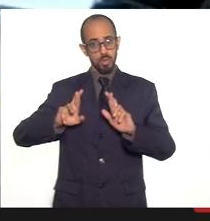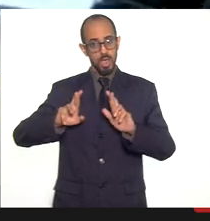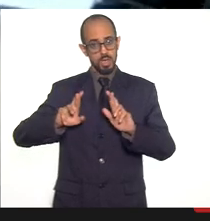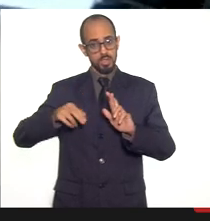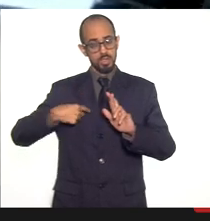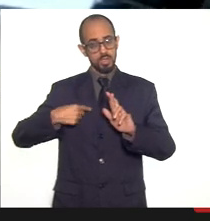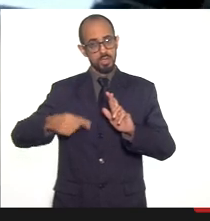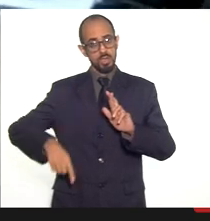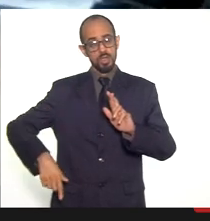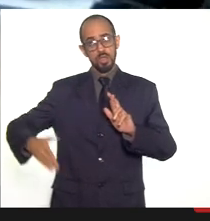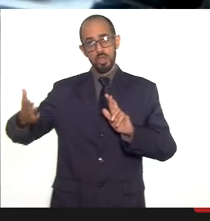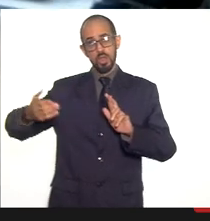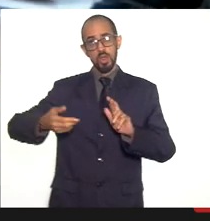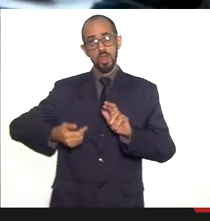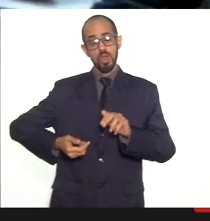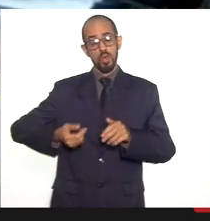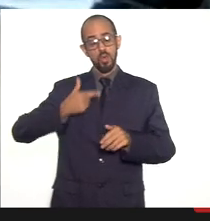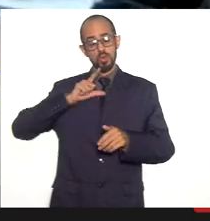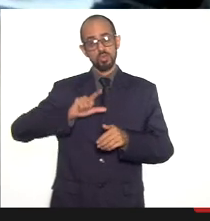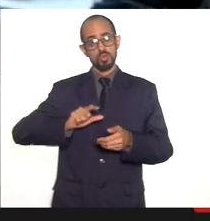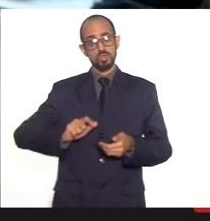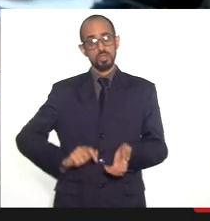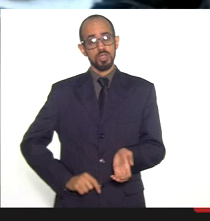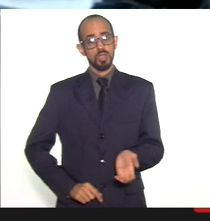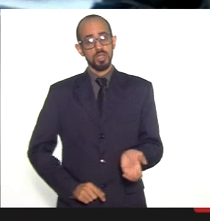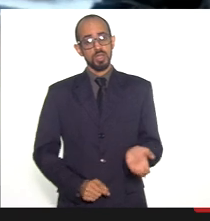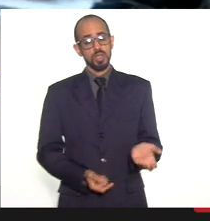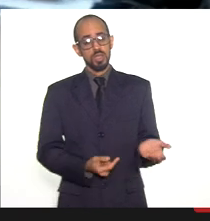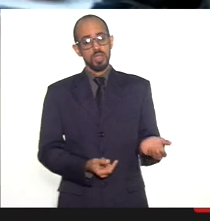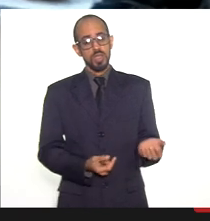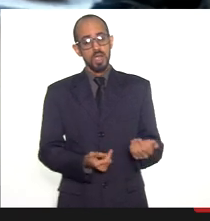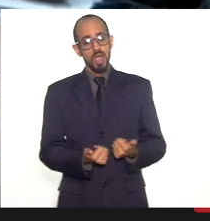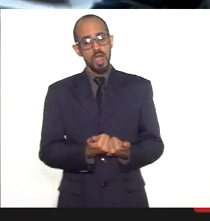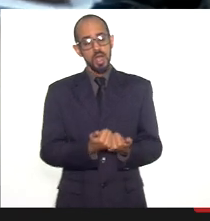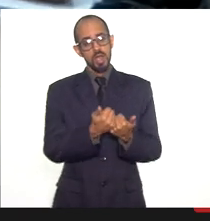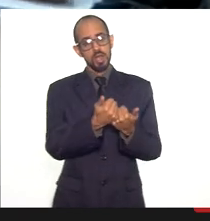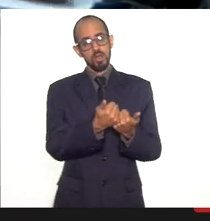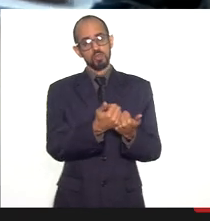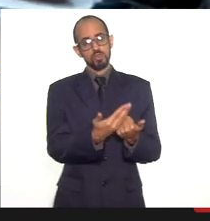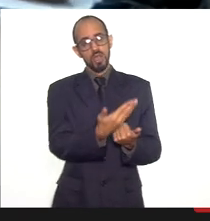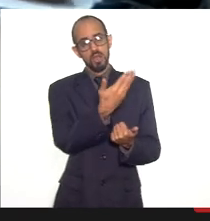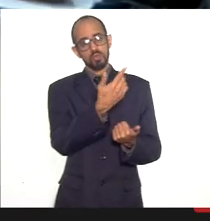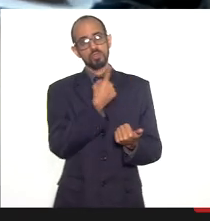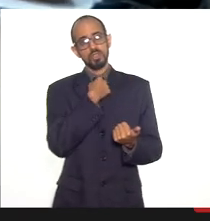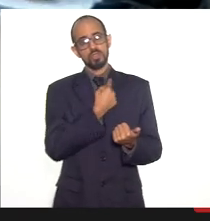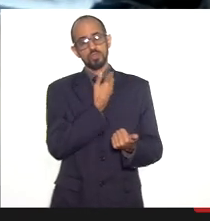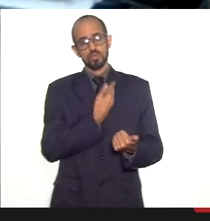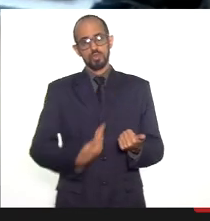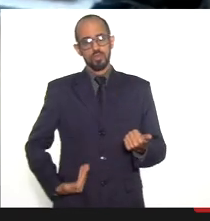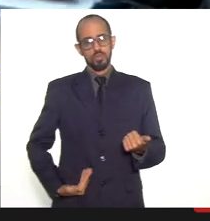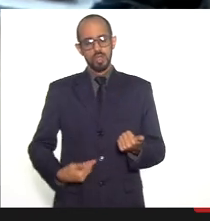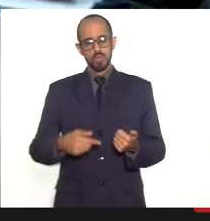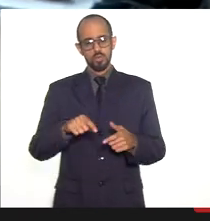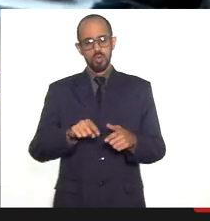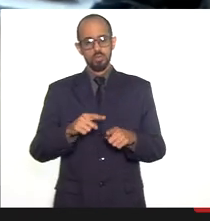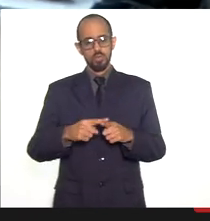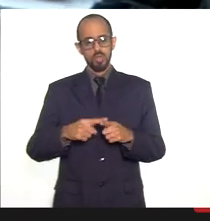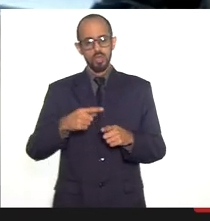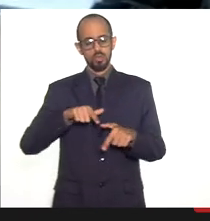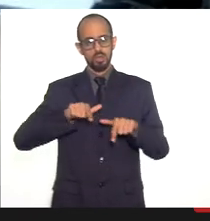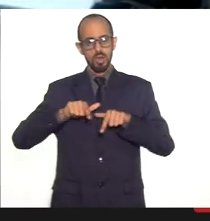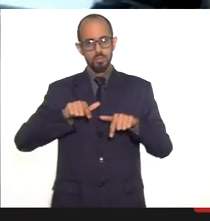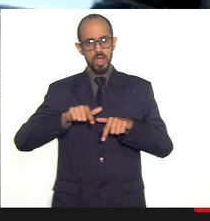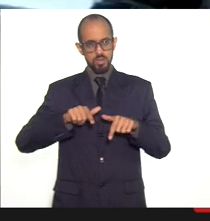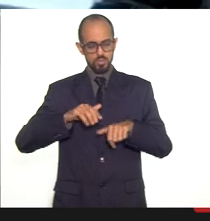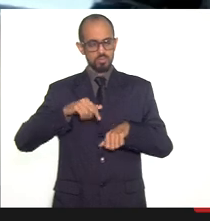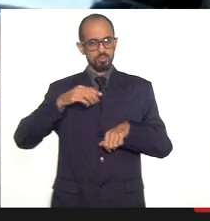corresponda aos anseios, principalmente dos colegas que eu trabalho aqui há 20 anos, e principalmente da população, que